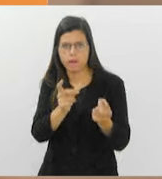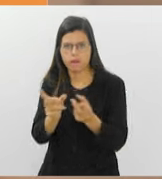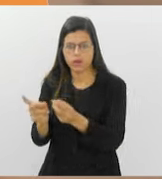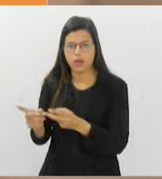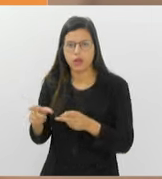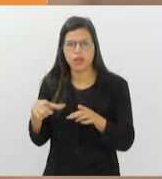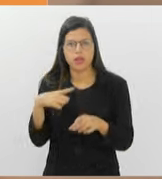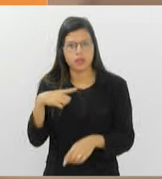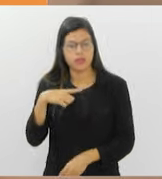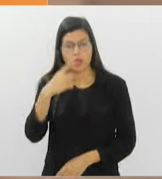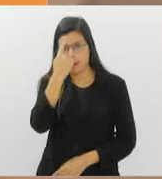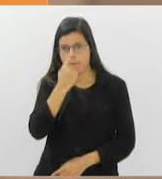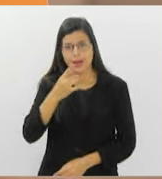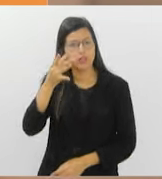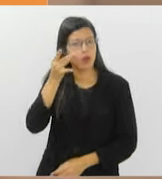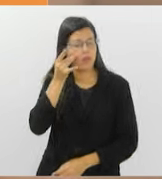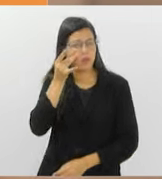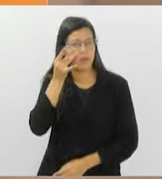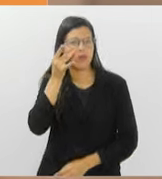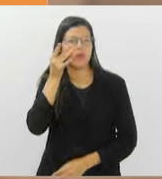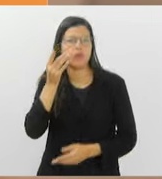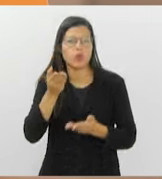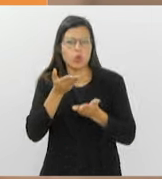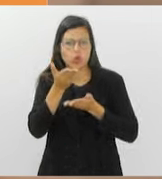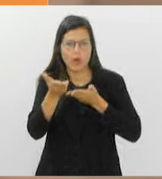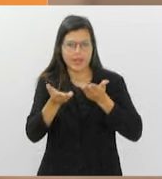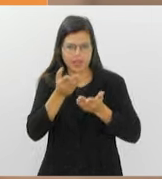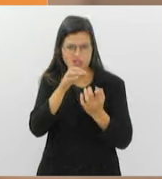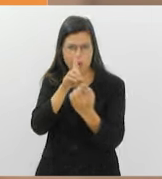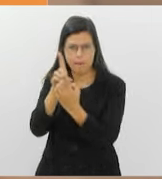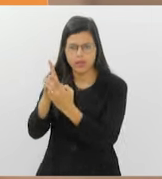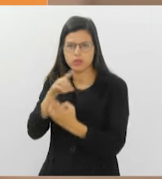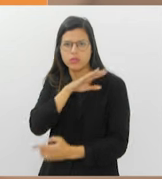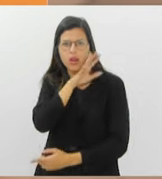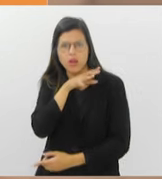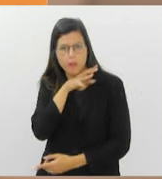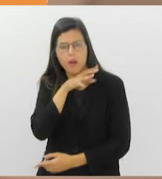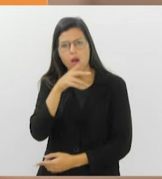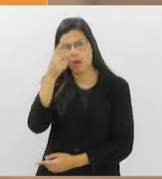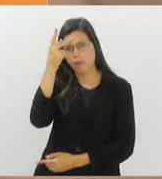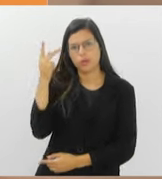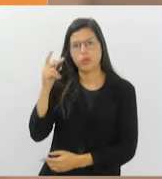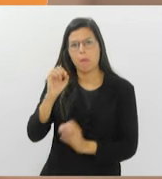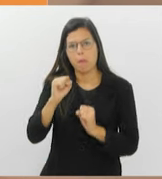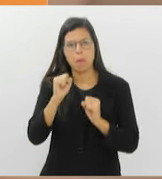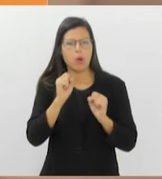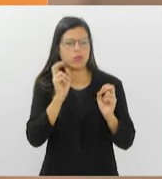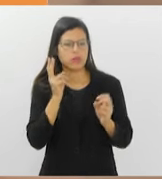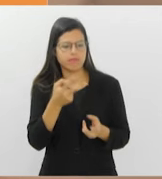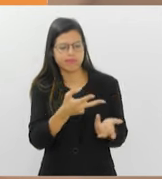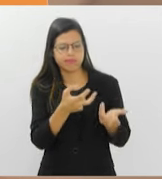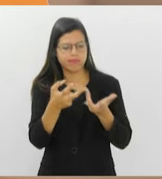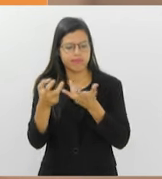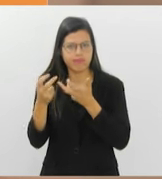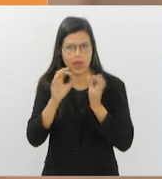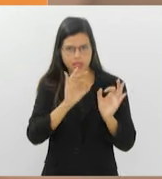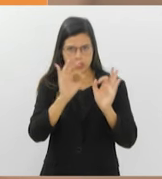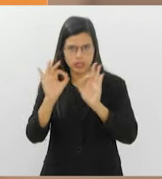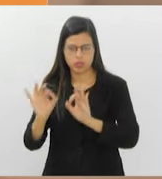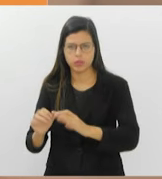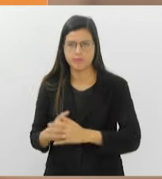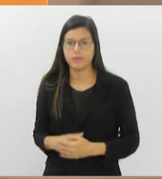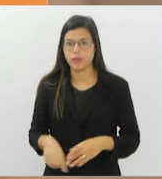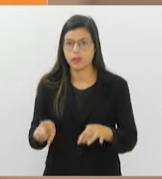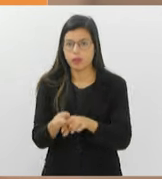atendimento dos animais para que os donos possam assistir na recepção do estabelecimento. E também será